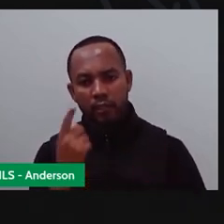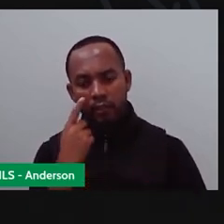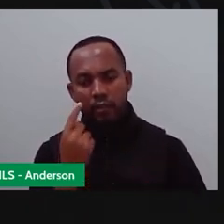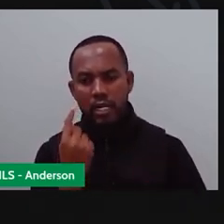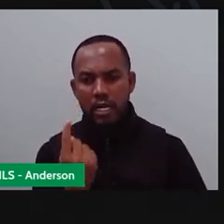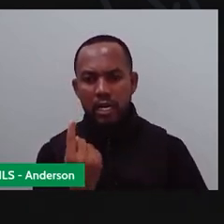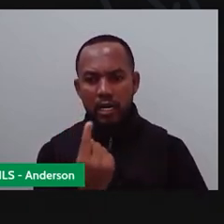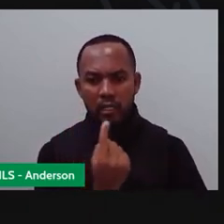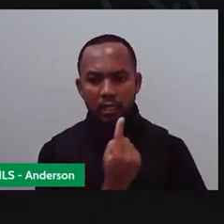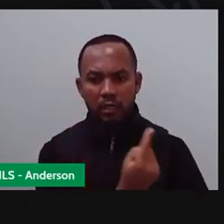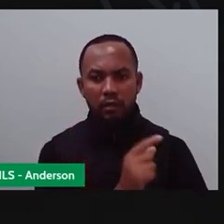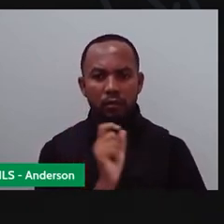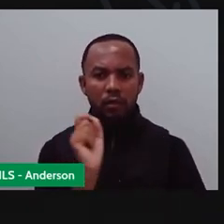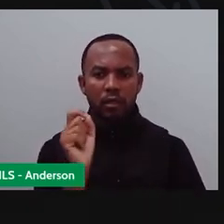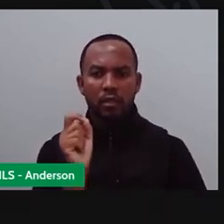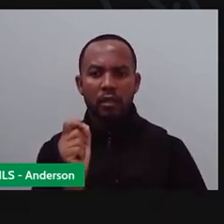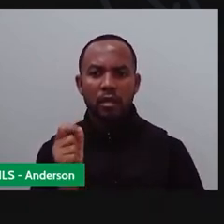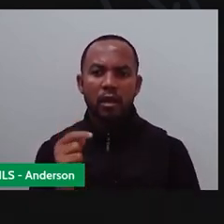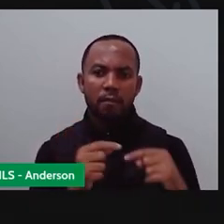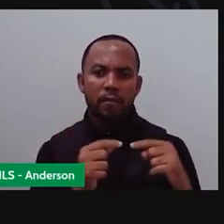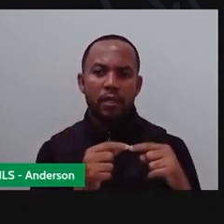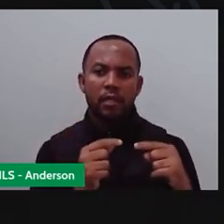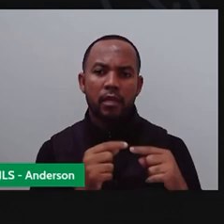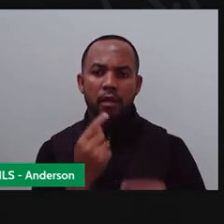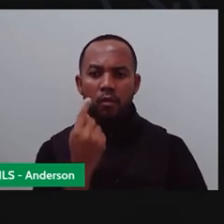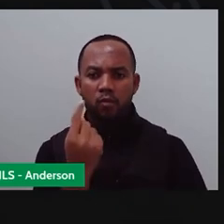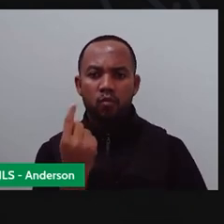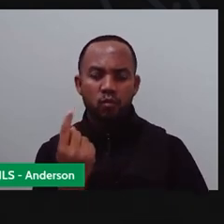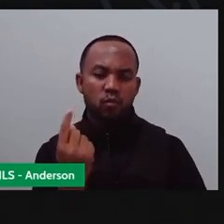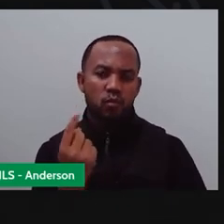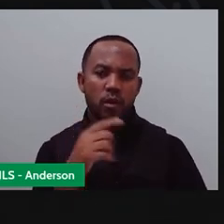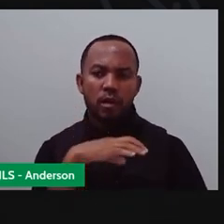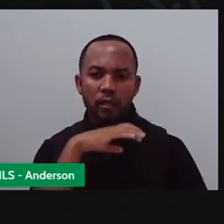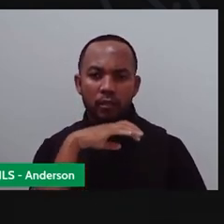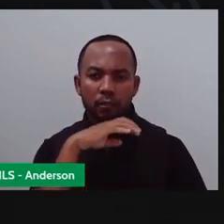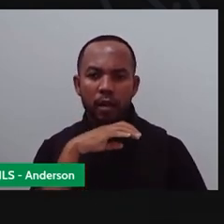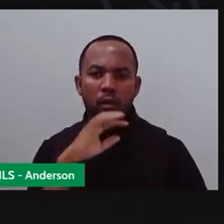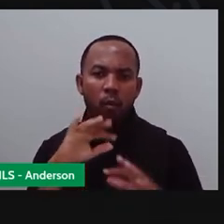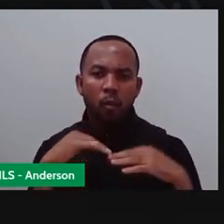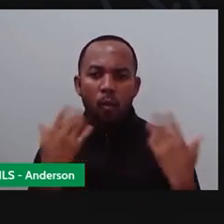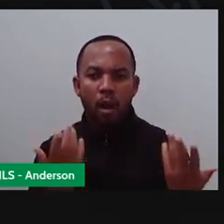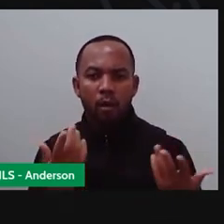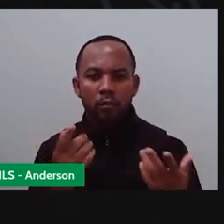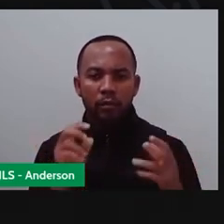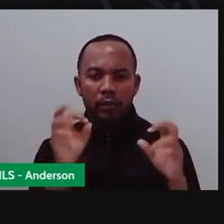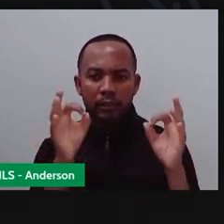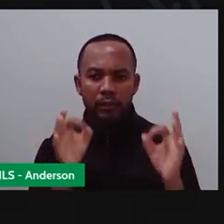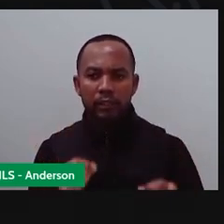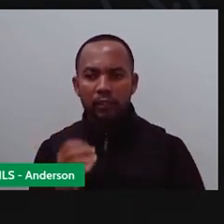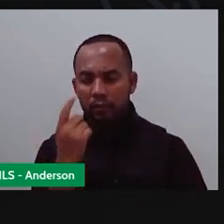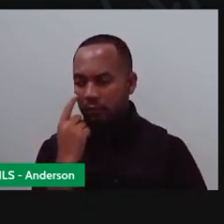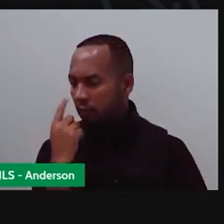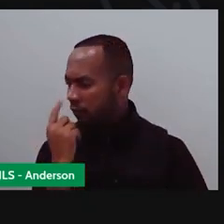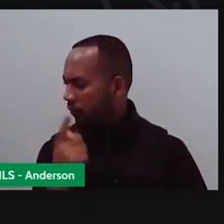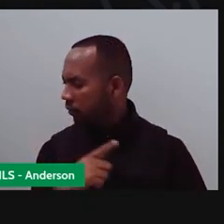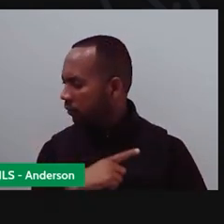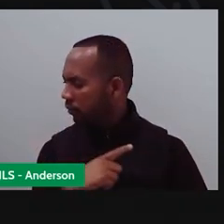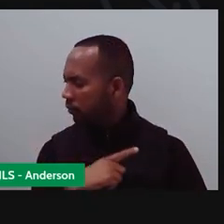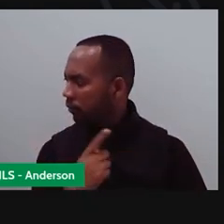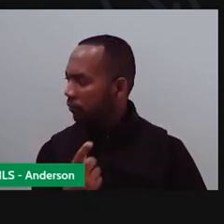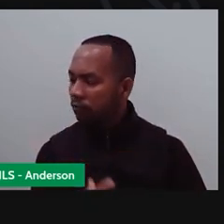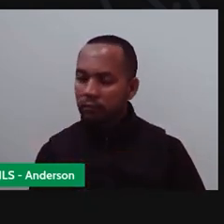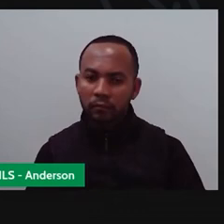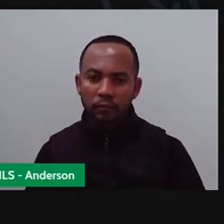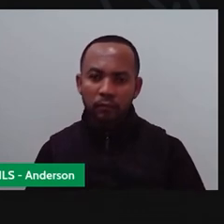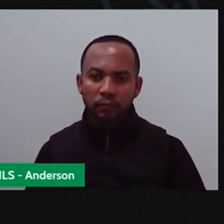Cada quadrinho desse aqui equivale a o quê? A um animal. Então, qual é o certo é fazer agora? minha legenda também. Aí eu pego um